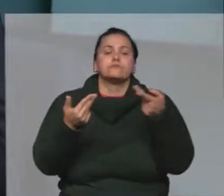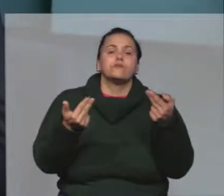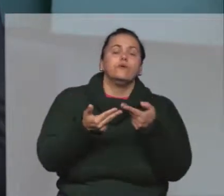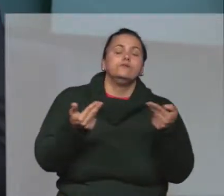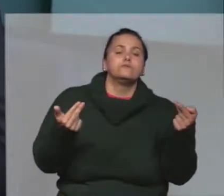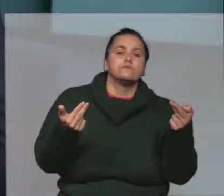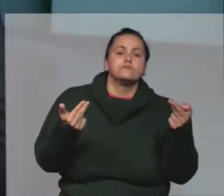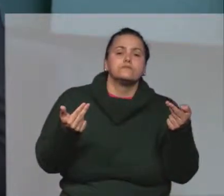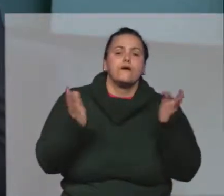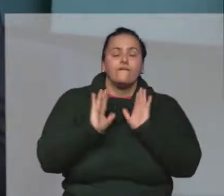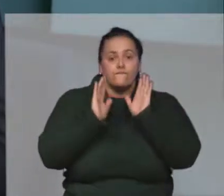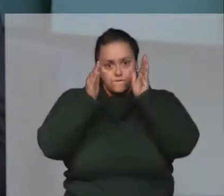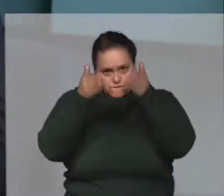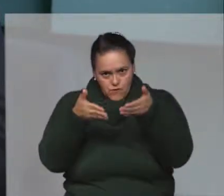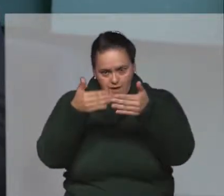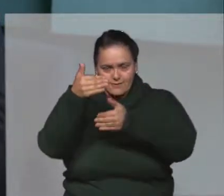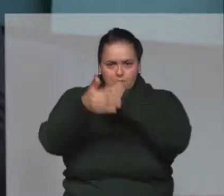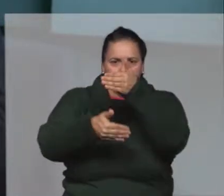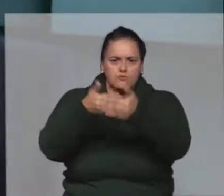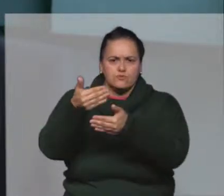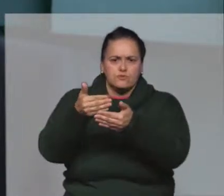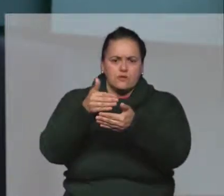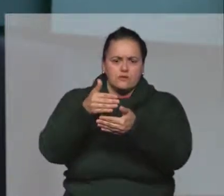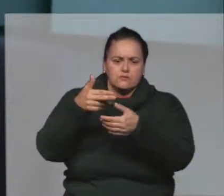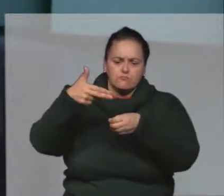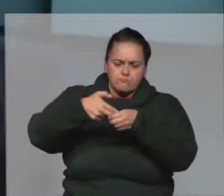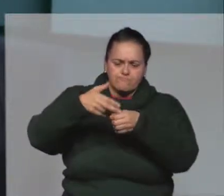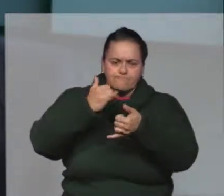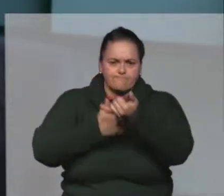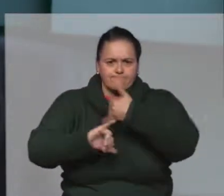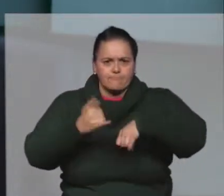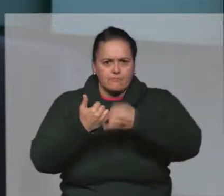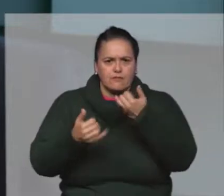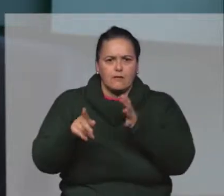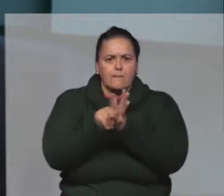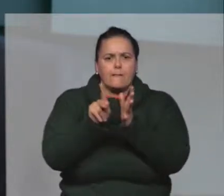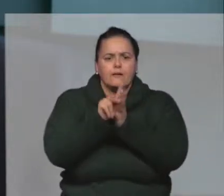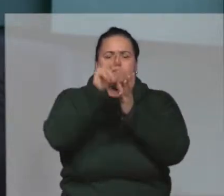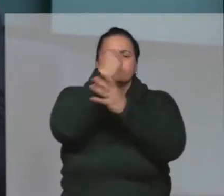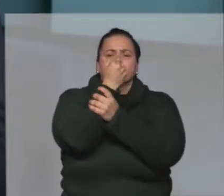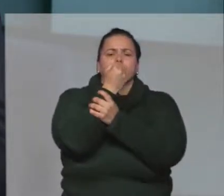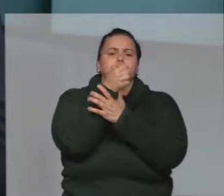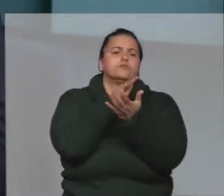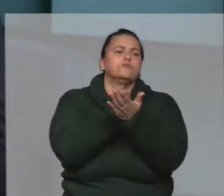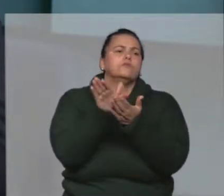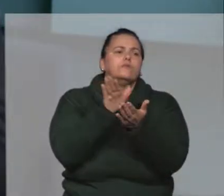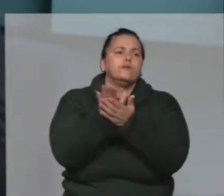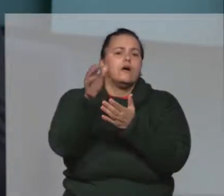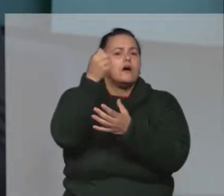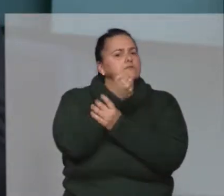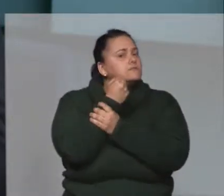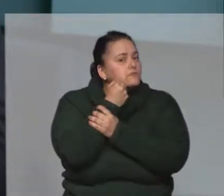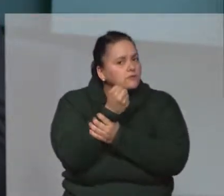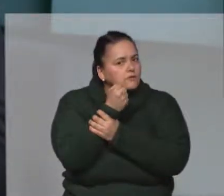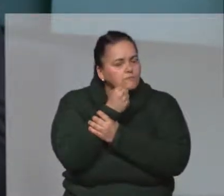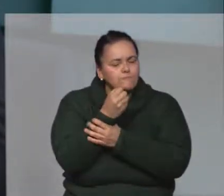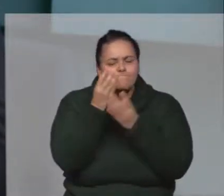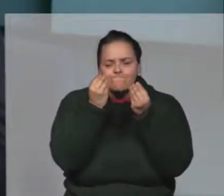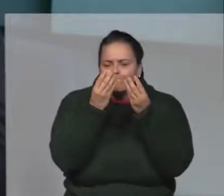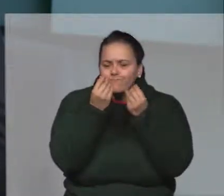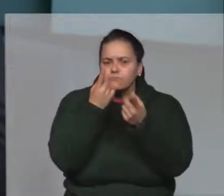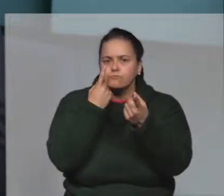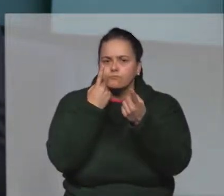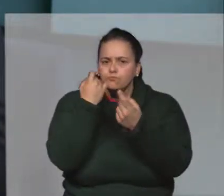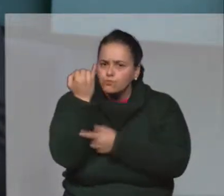questões focadas nos processos químicos e petroquímicos, na parte de segurança do próprio processo, porque a segurança do processo é um